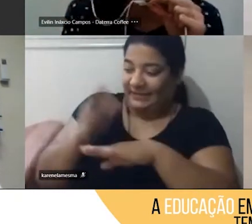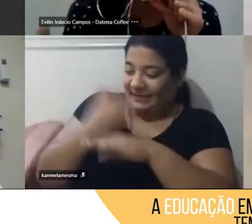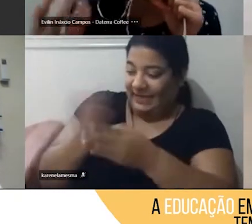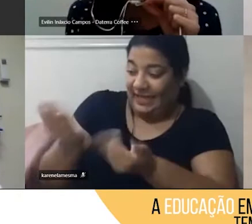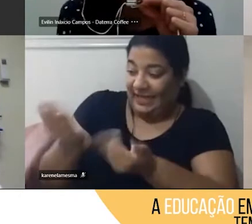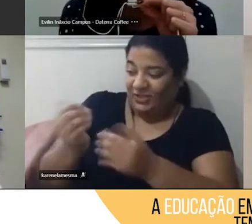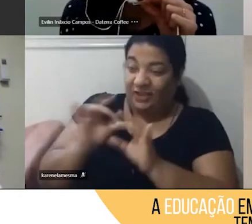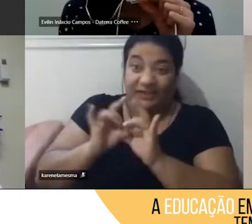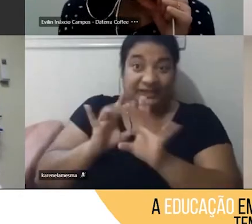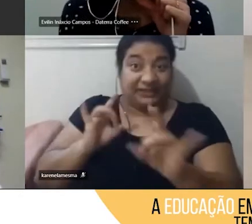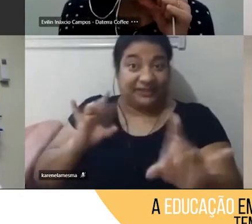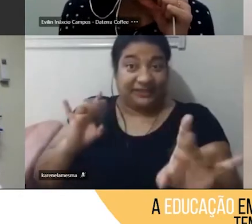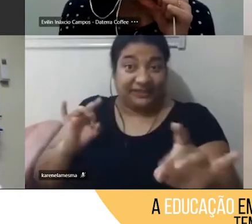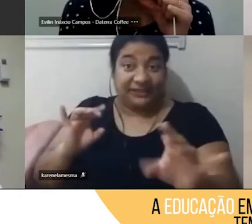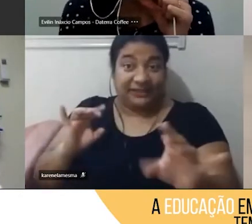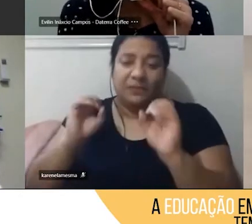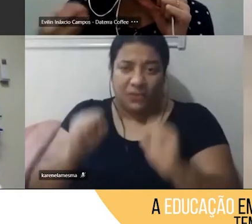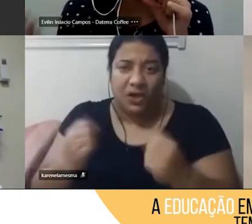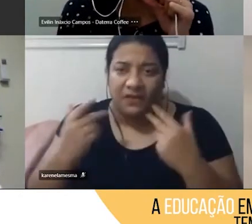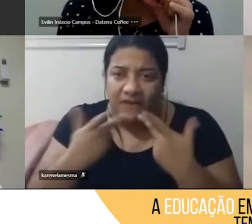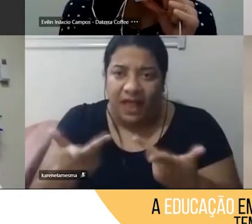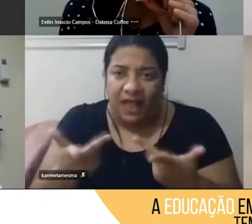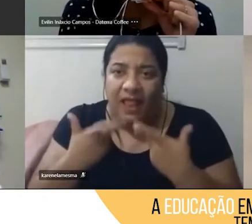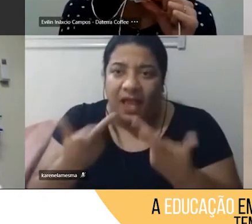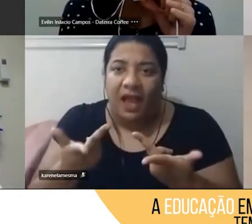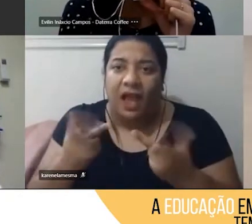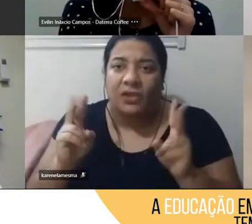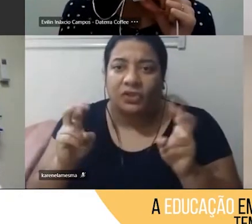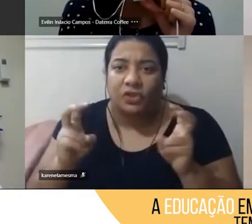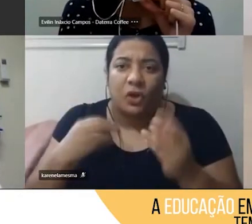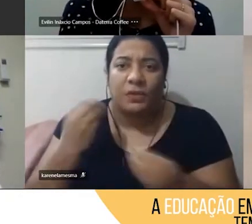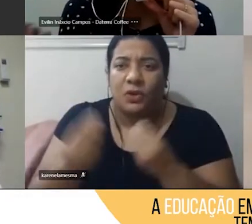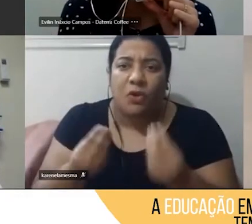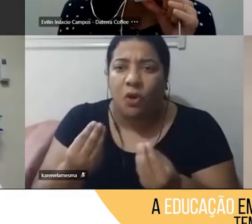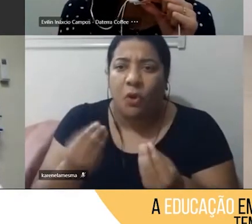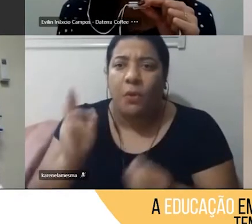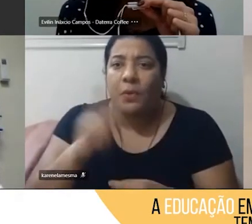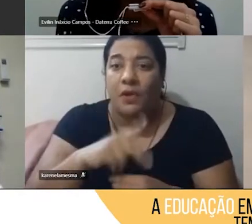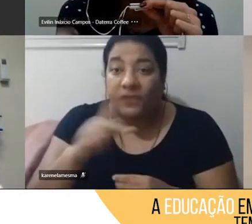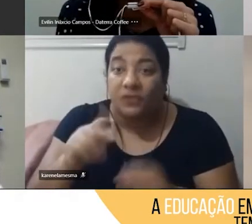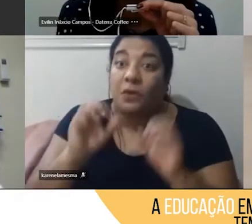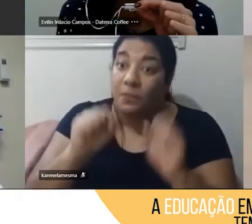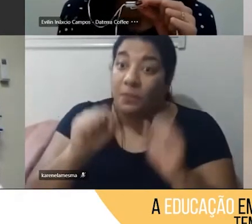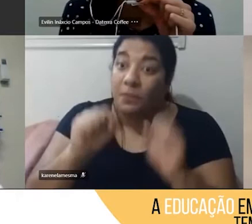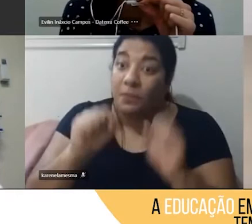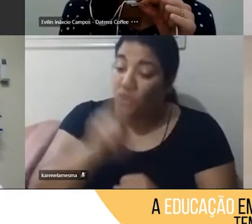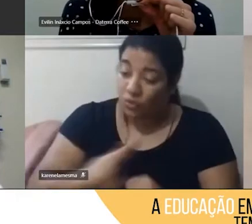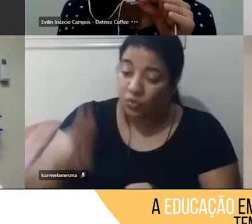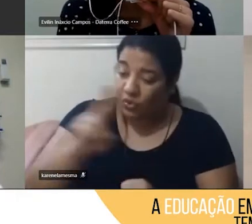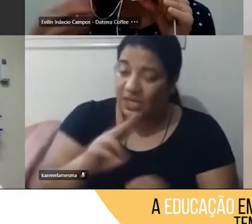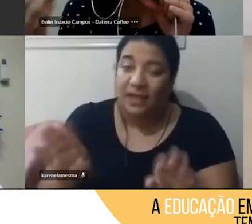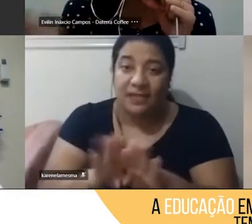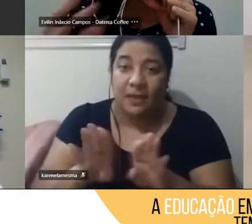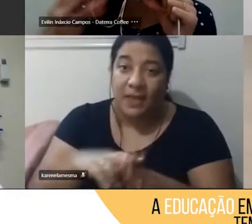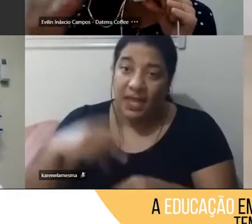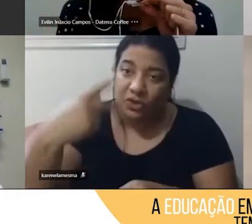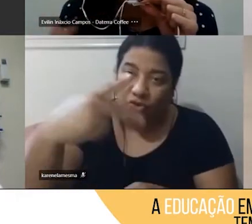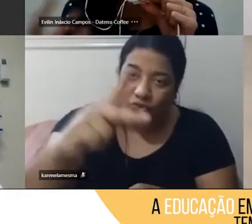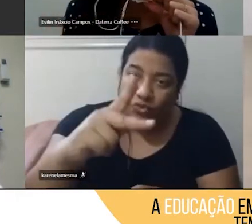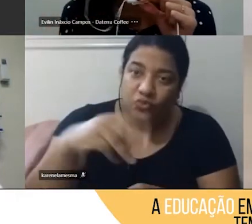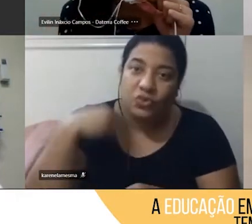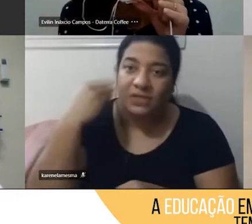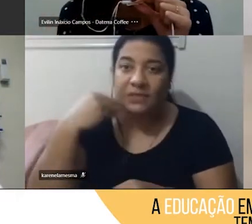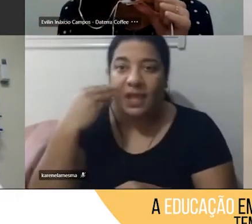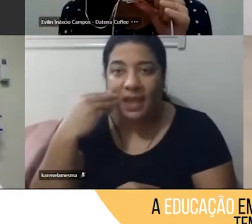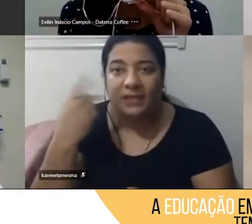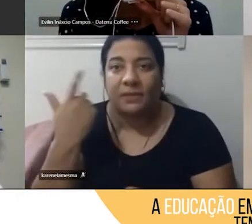pouquinho também dessa experiência como ferramenta para os professores se utilizarem também dessa experiência de vocês para poder